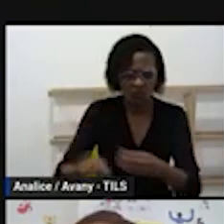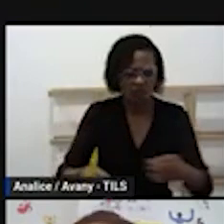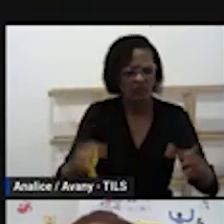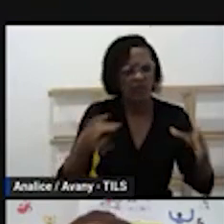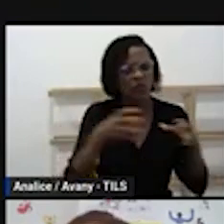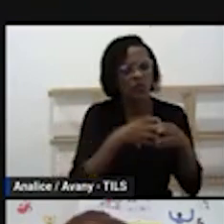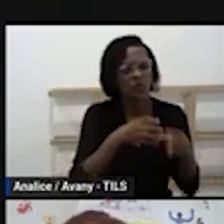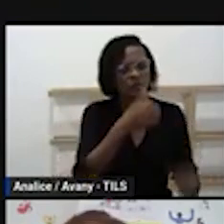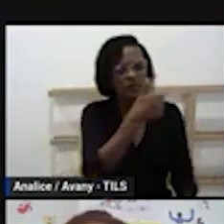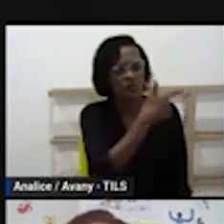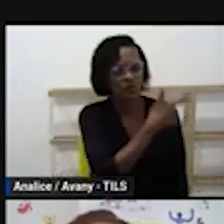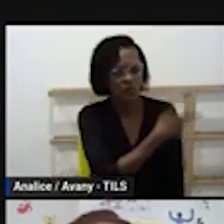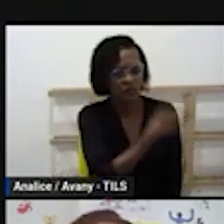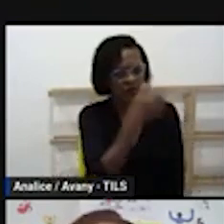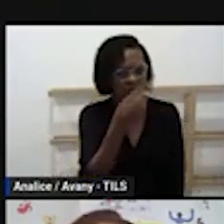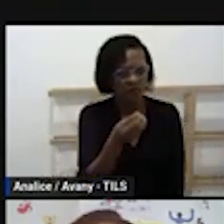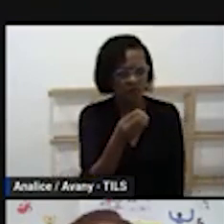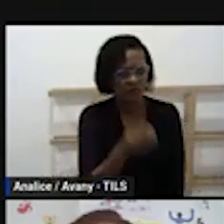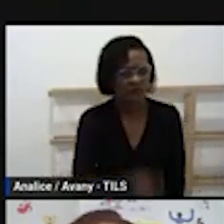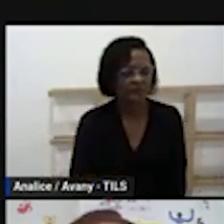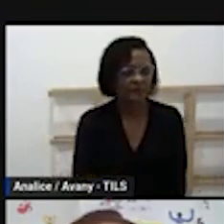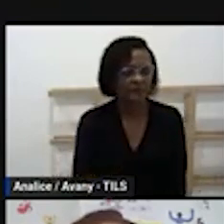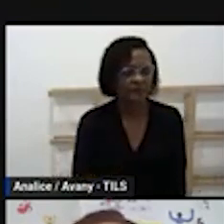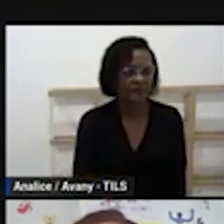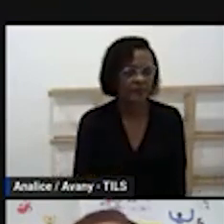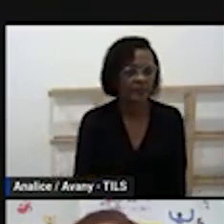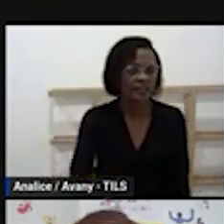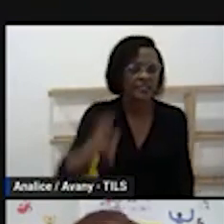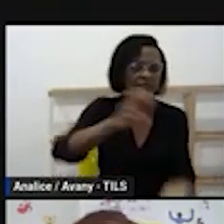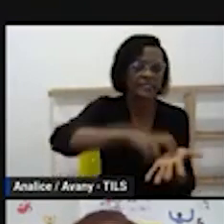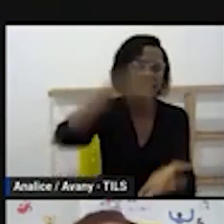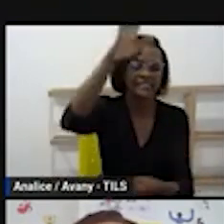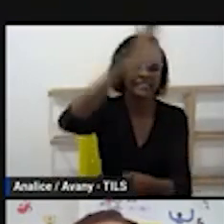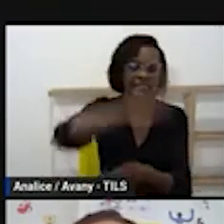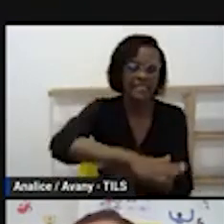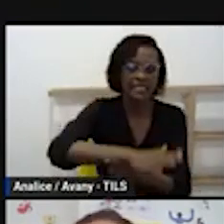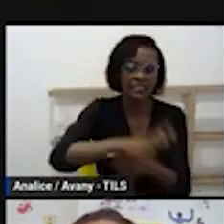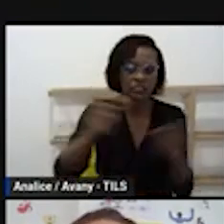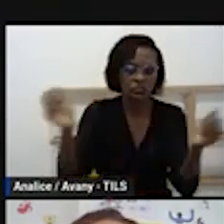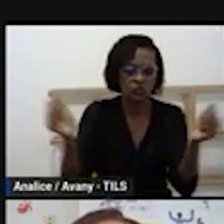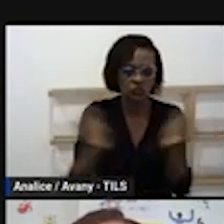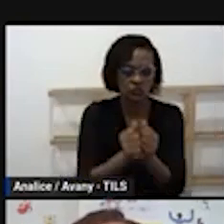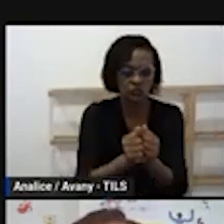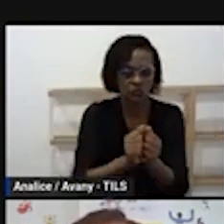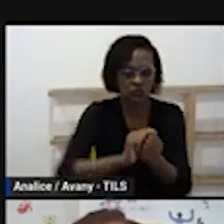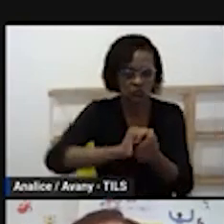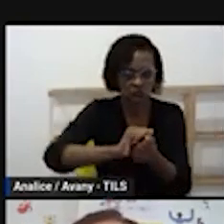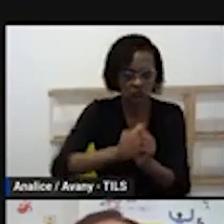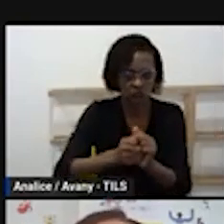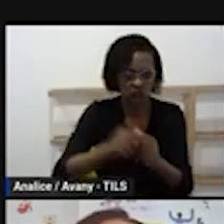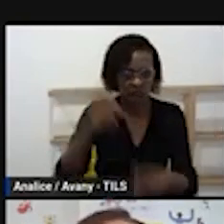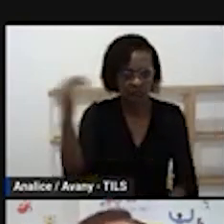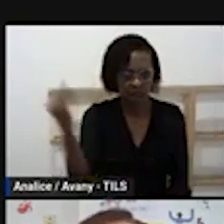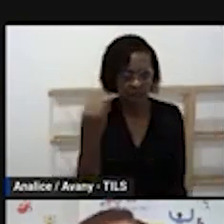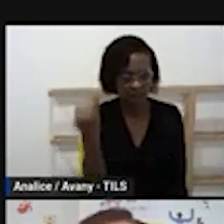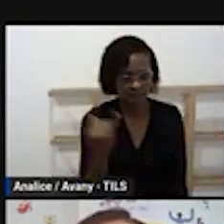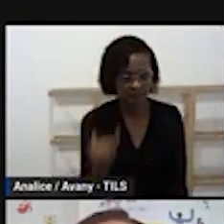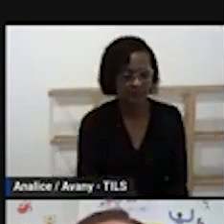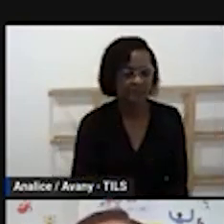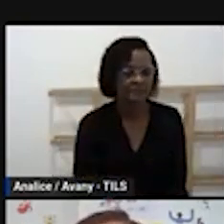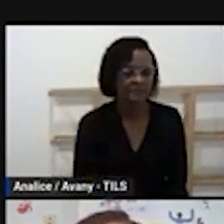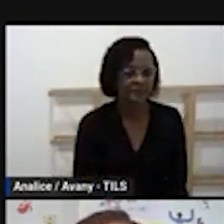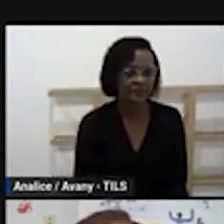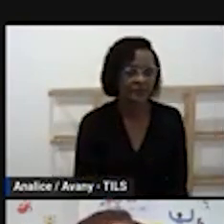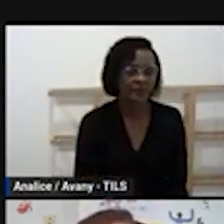letivo de 2023 vai estar em tempo integral mas a gente vai pensar que no nosso plano de curso nós vamos pensar